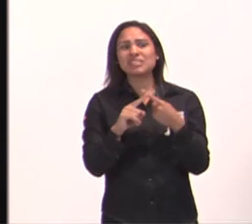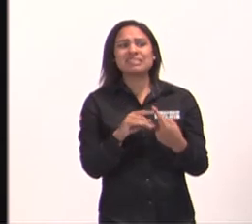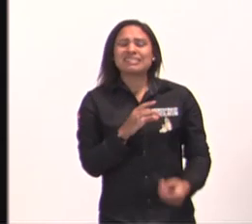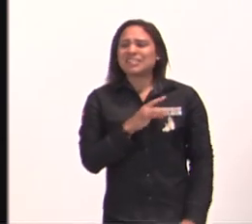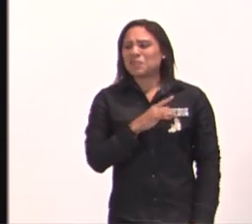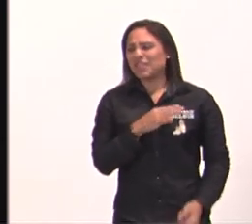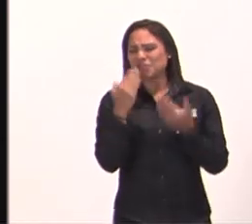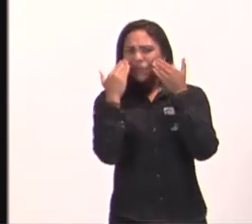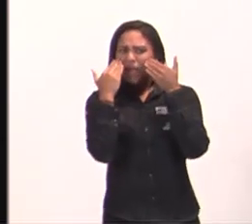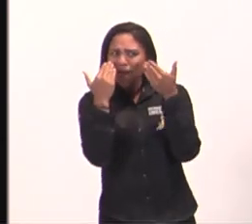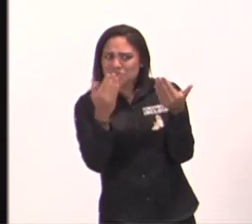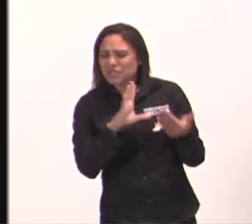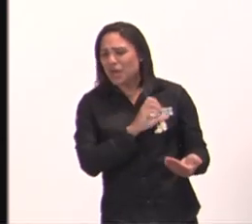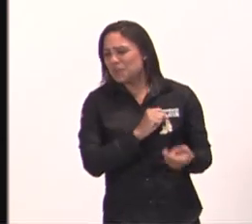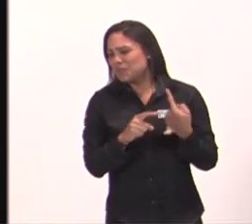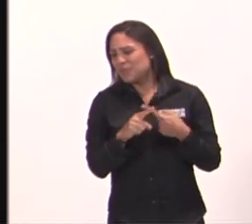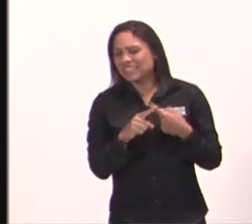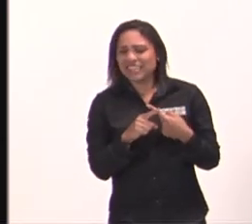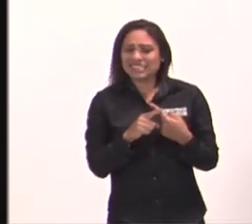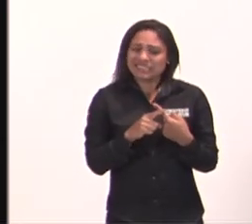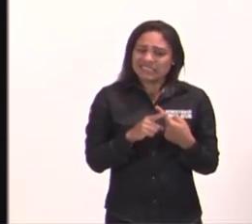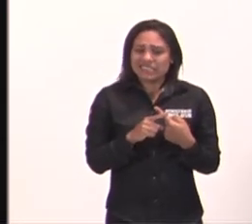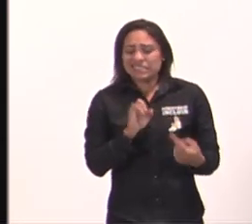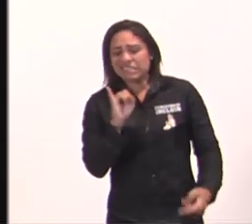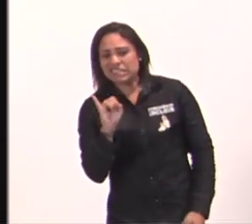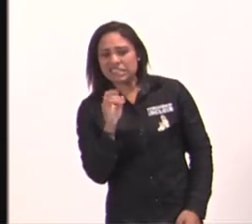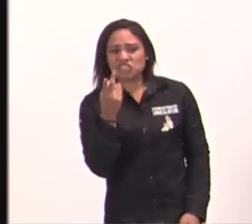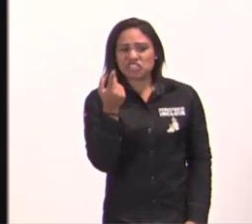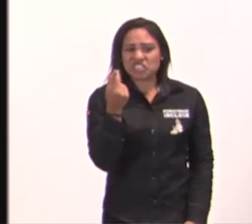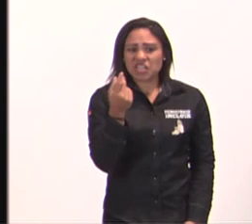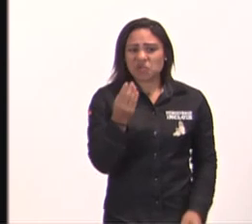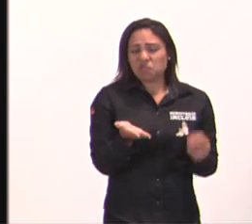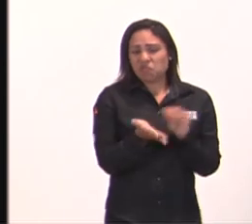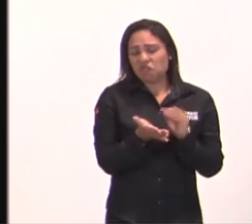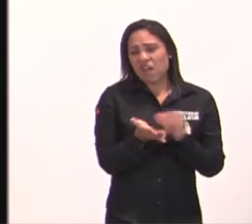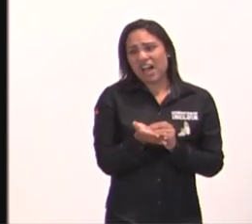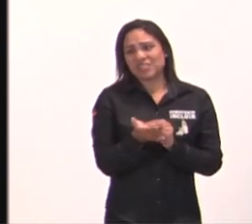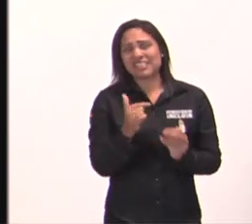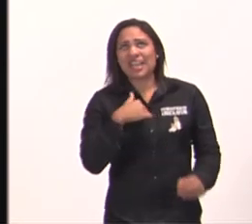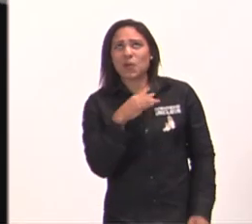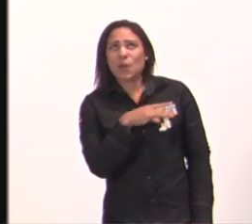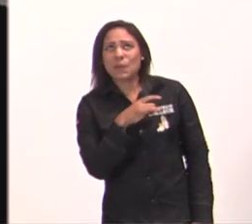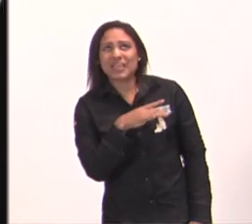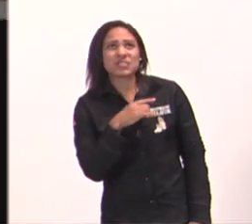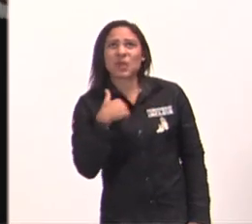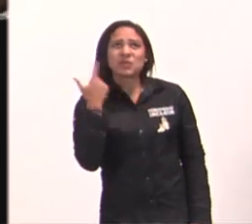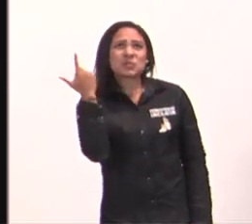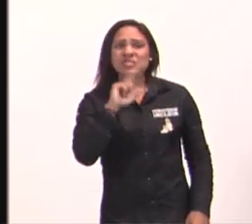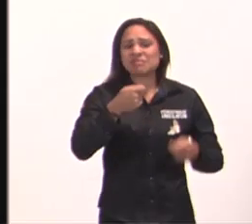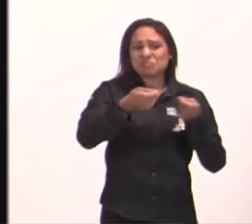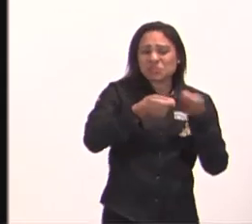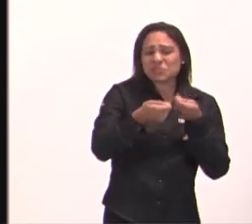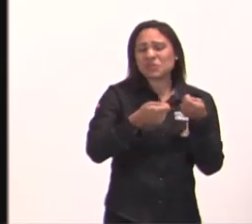eu não demonstrei meu amor, porque eu fiquei com medo do dinheiro faltar, eu fiquei com medo de eu não dar conta, eu fiquei com medo da pessoa rejeitar